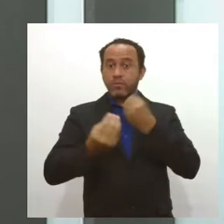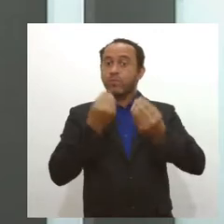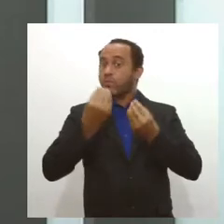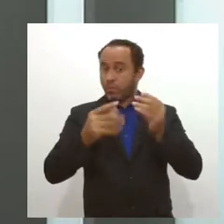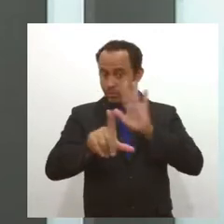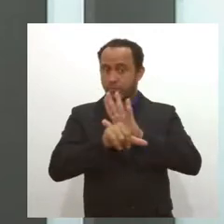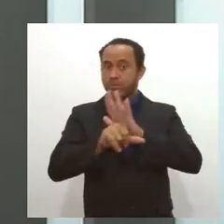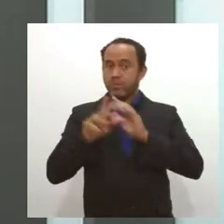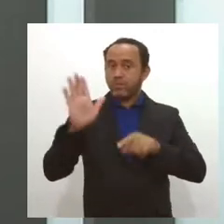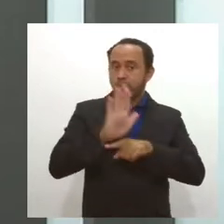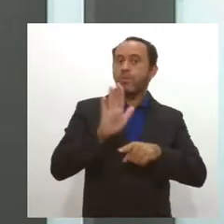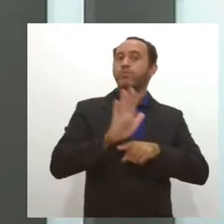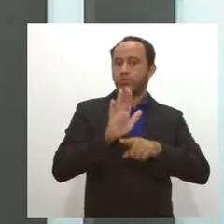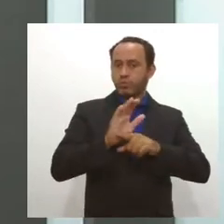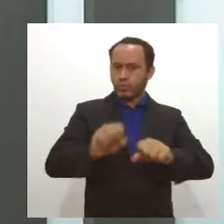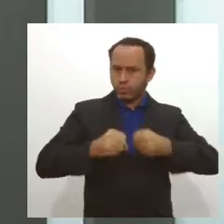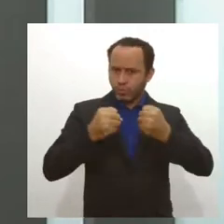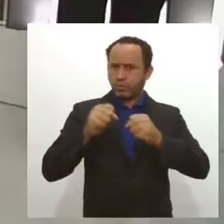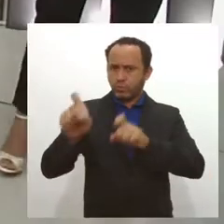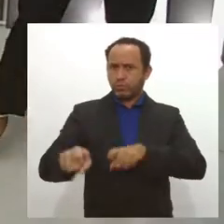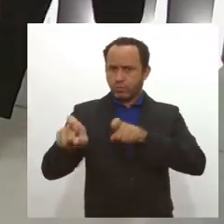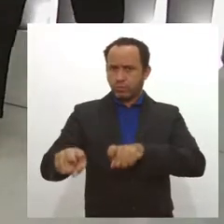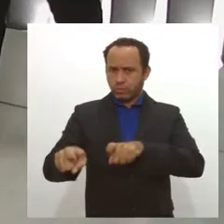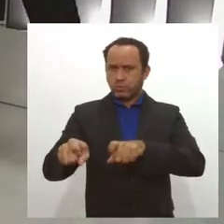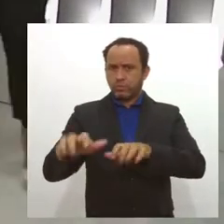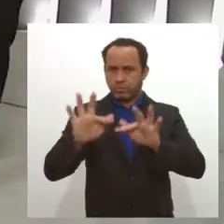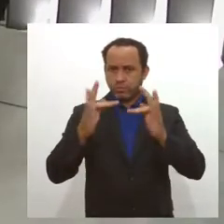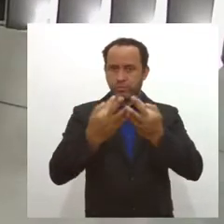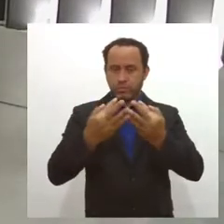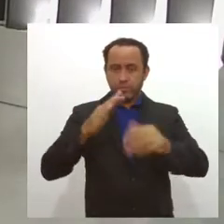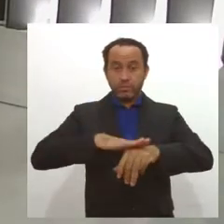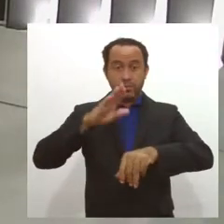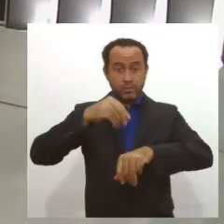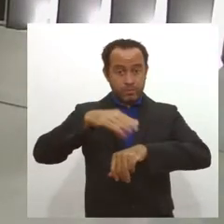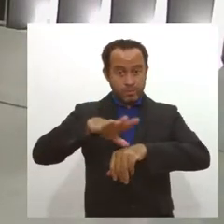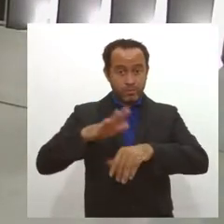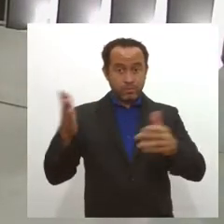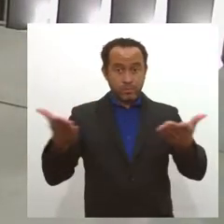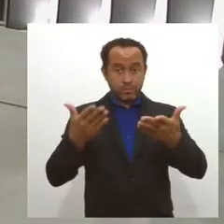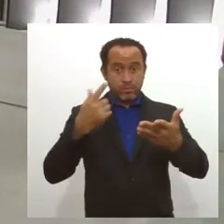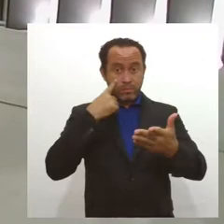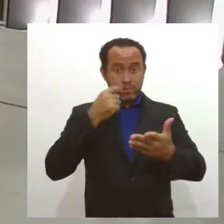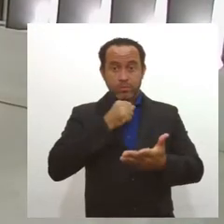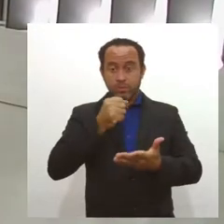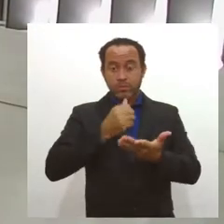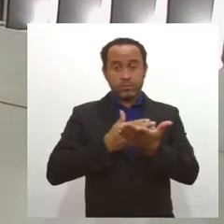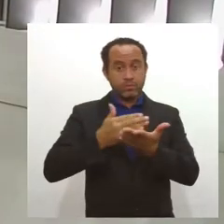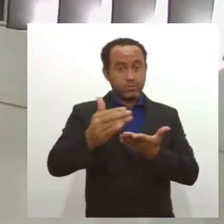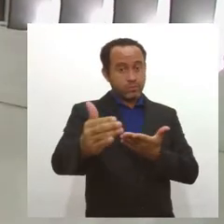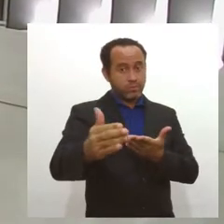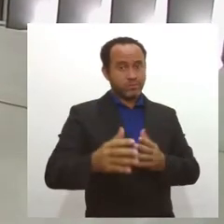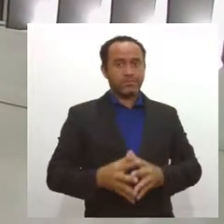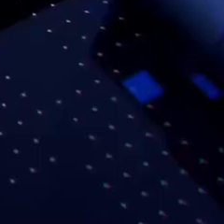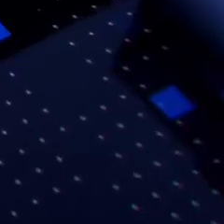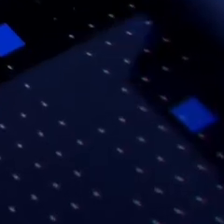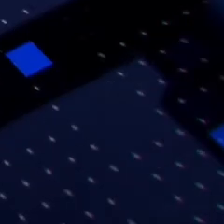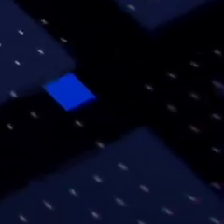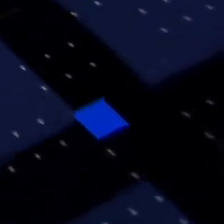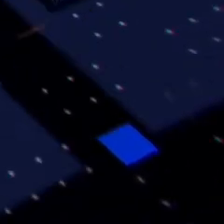beneficia e fortalece o agricultor familiar. Esses e outros assuntos você confere a partir de agora no Jornal da Lese que está no ar.